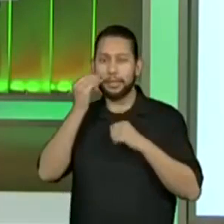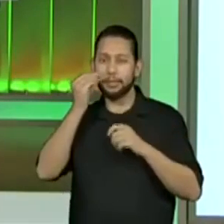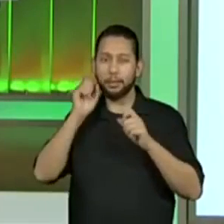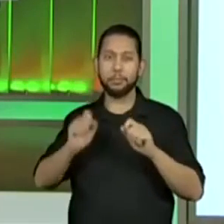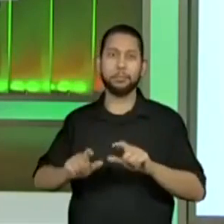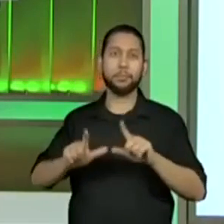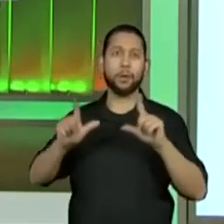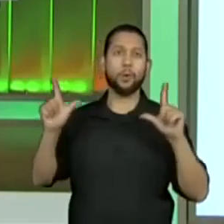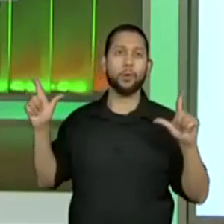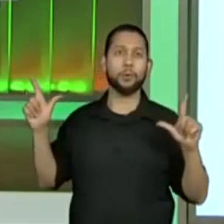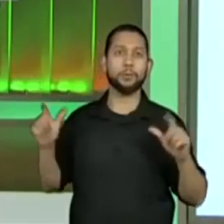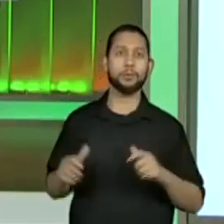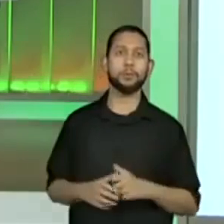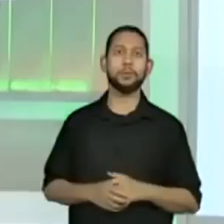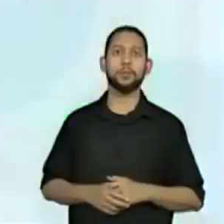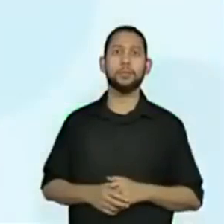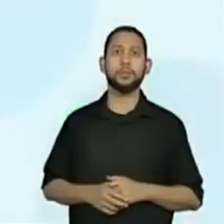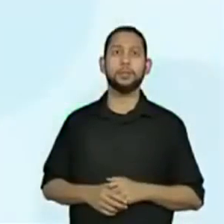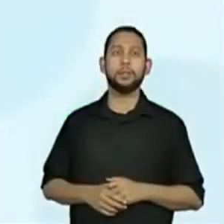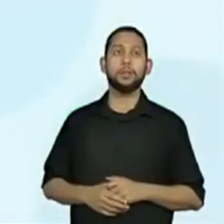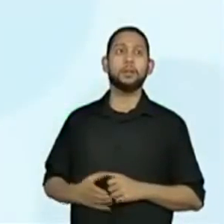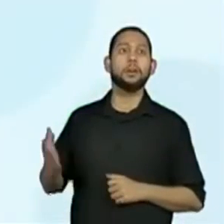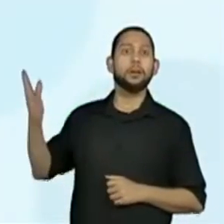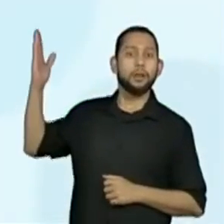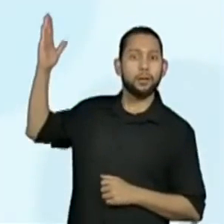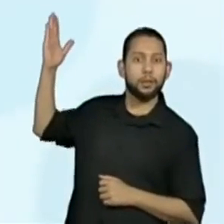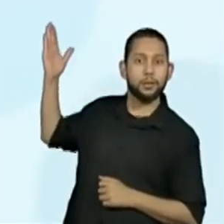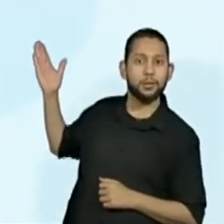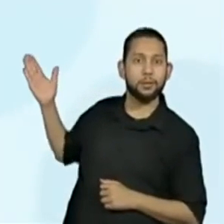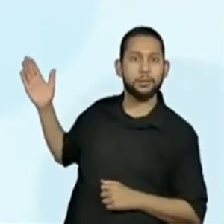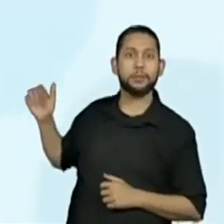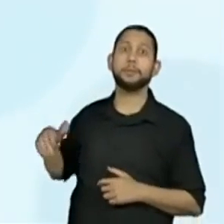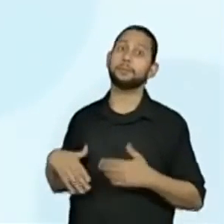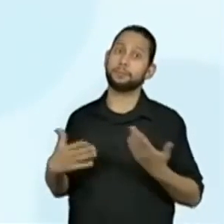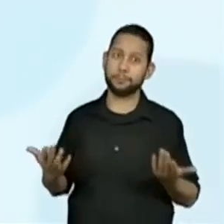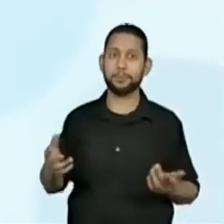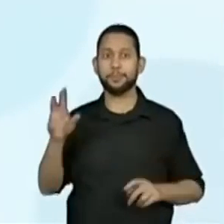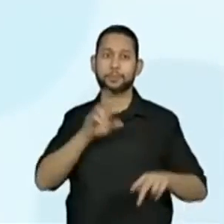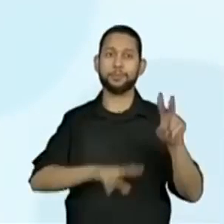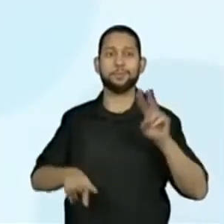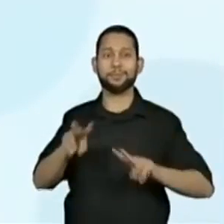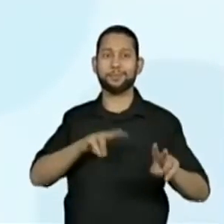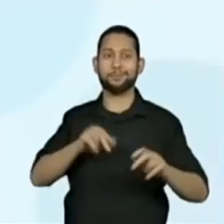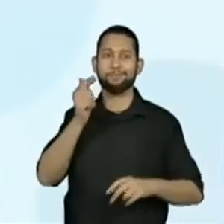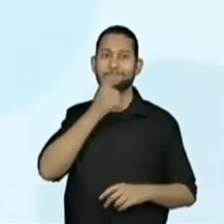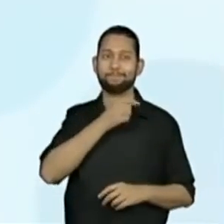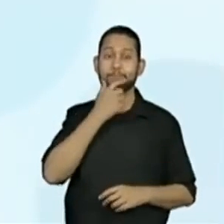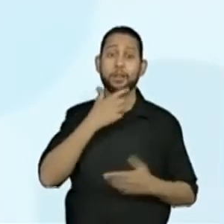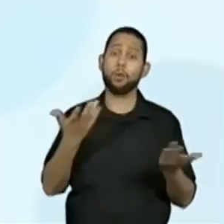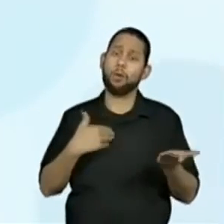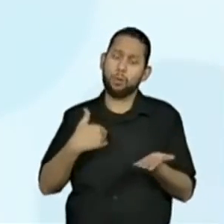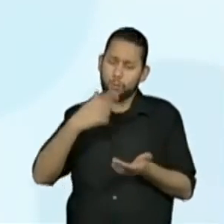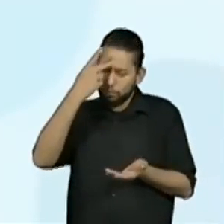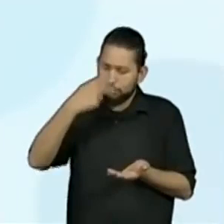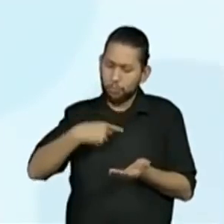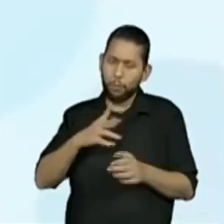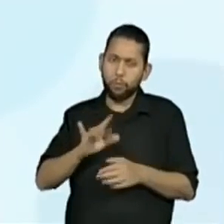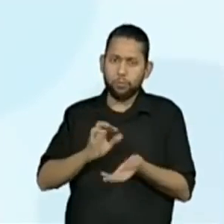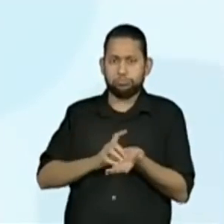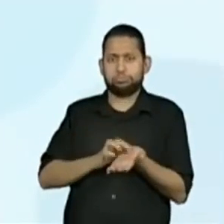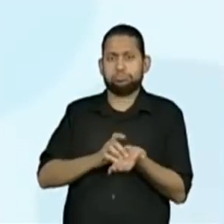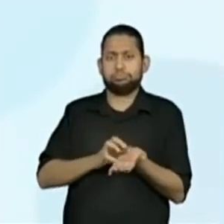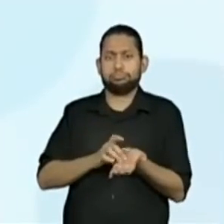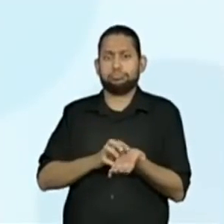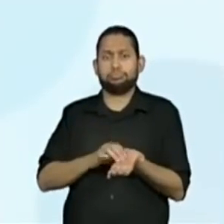mas maiores. Olha lá, mais claro para a gente visualizar. E eu vou utilizar uma calculadora para fazer esses